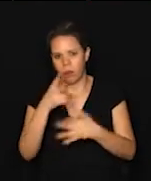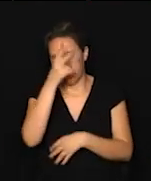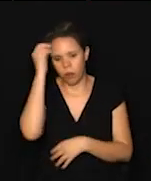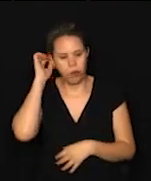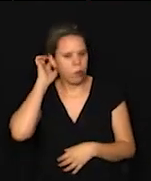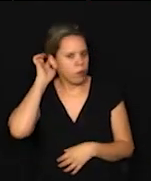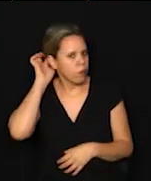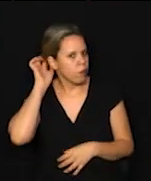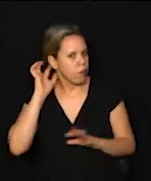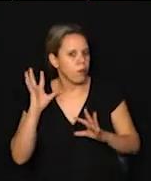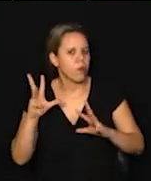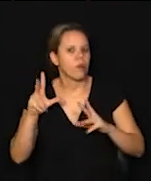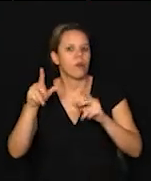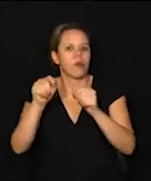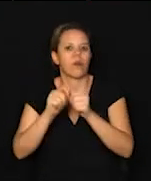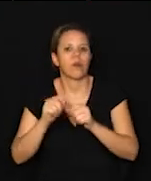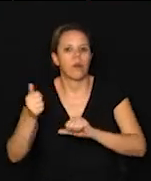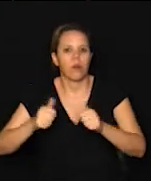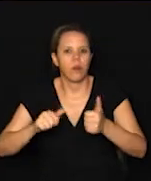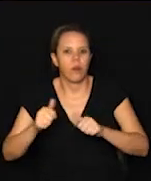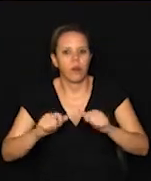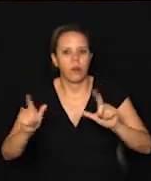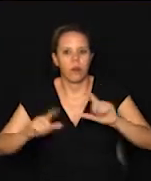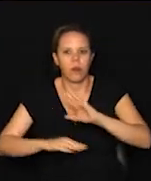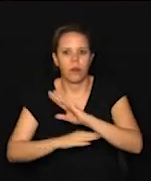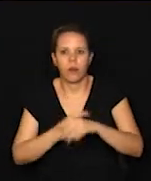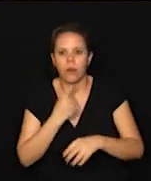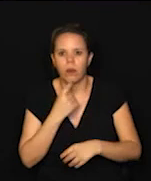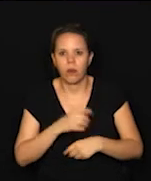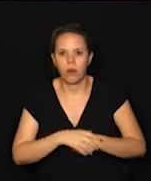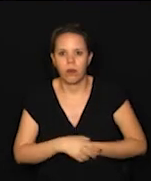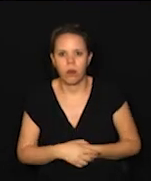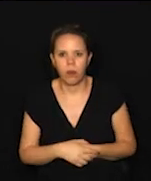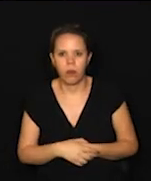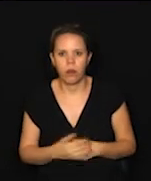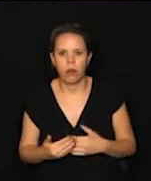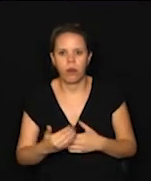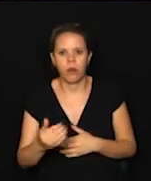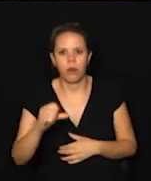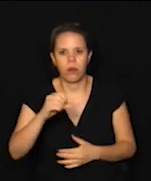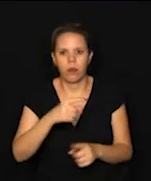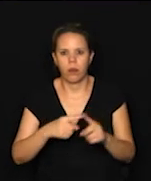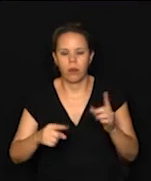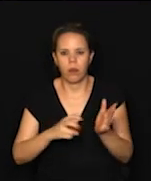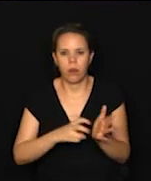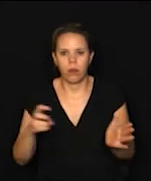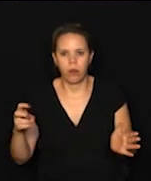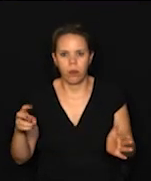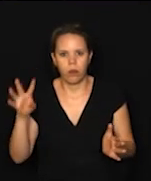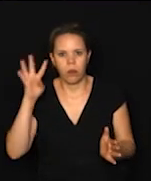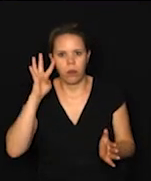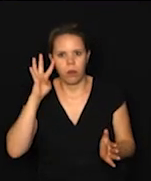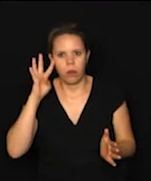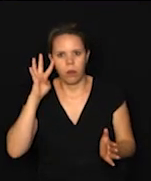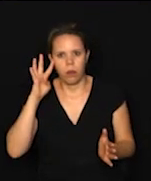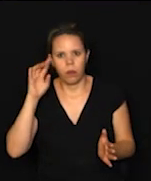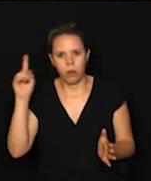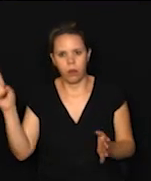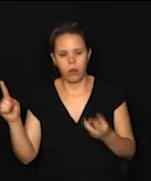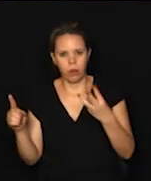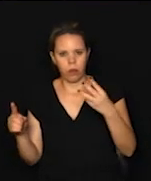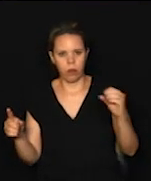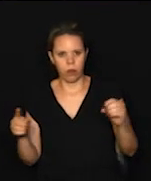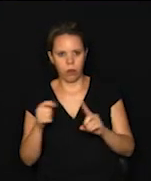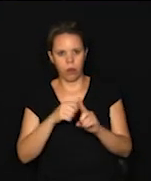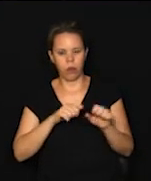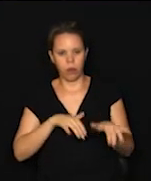pública. Tudo isso transmitido pela TV Câmara Campinas a partir das 9h30 da manhã, na quarta-feira, dia 30 de